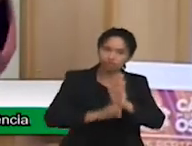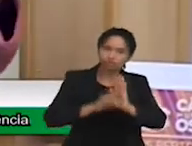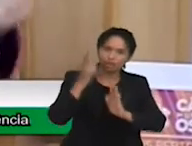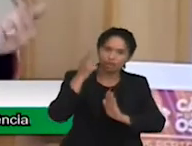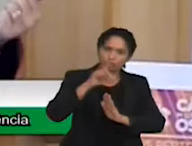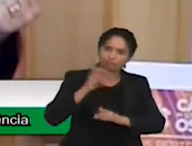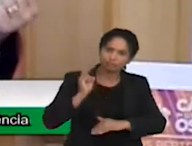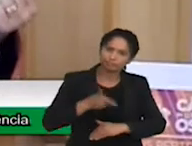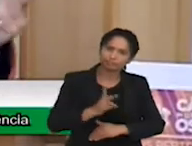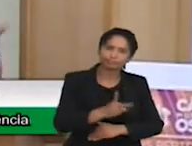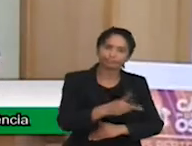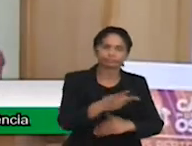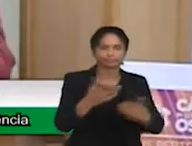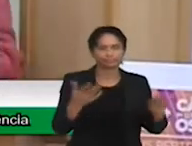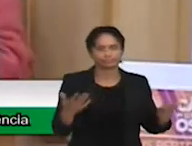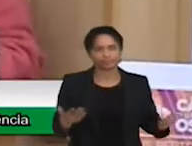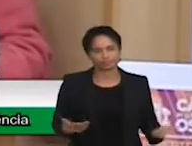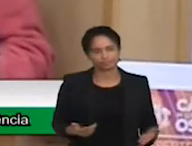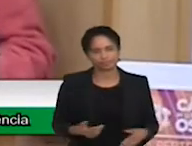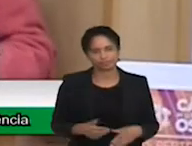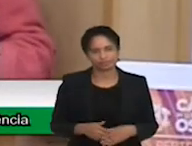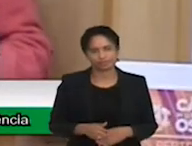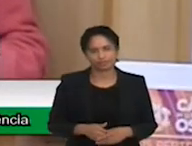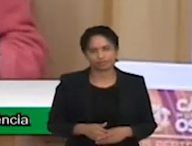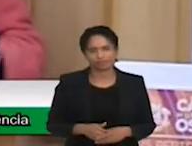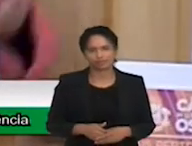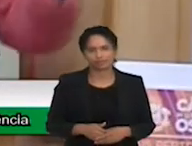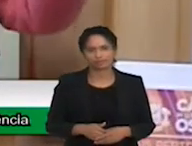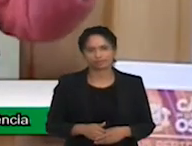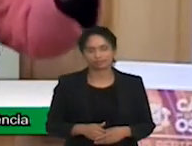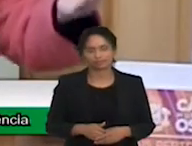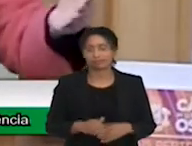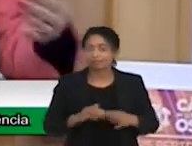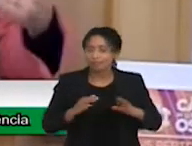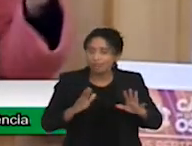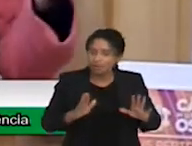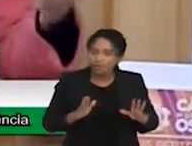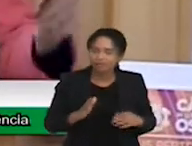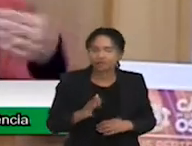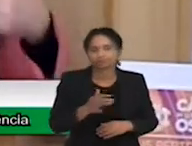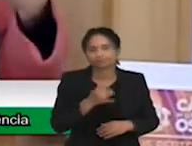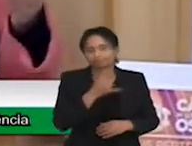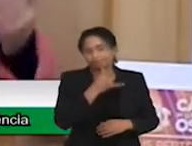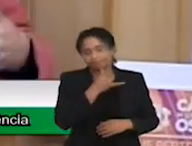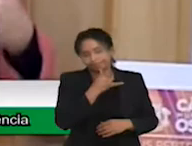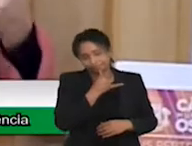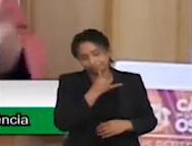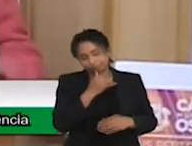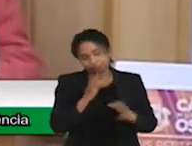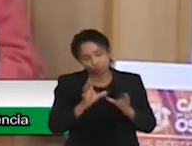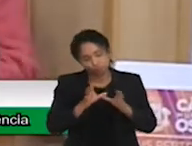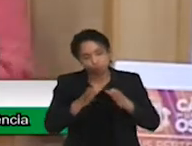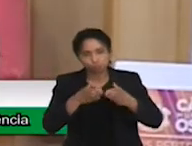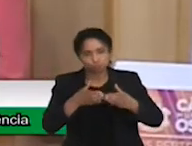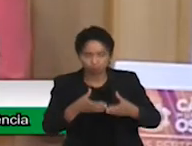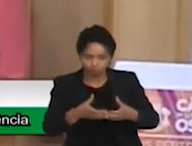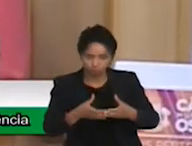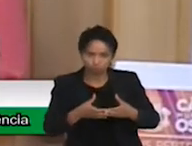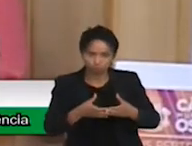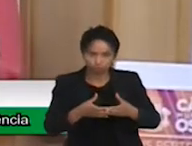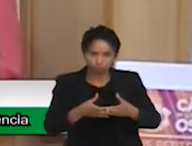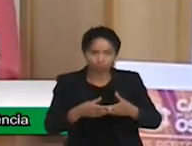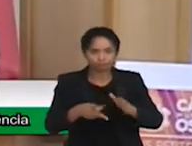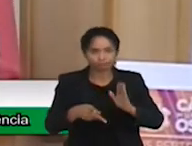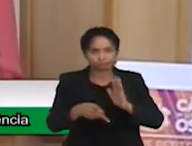direito, não é favor. E aí, infelizmente, o grupo organizado da UAPO, que estava aqui representado, teve